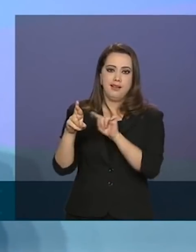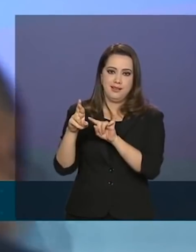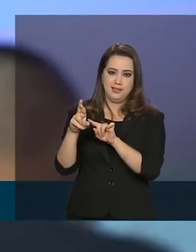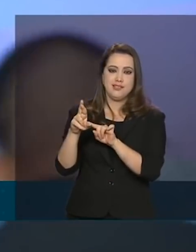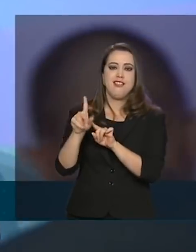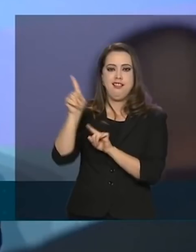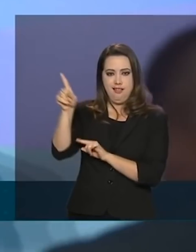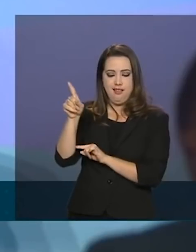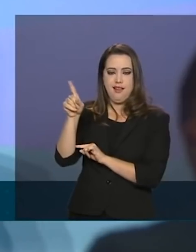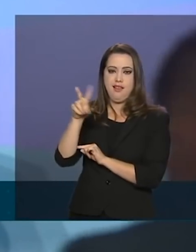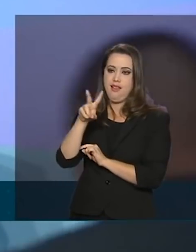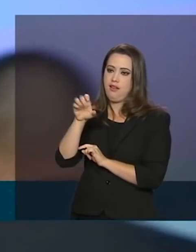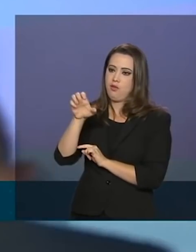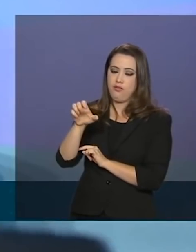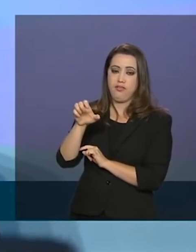no Vale do Ribeira.